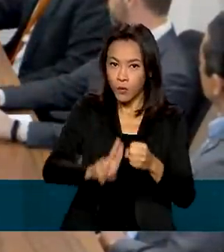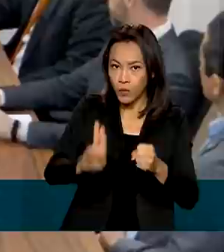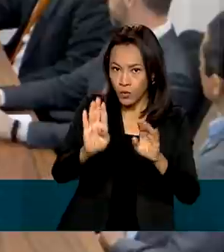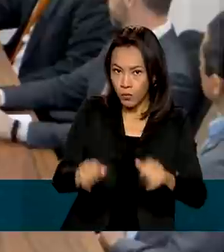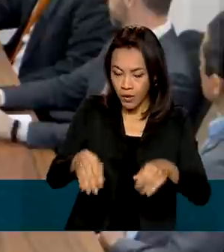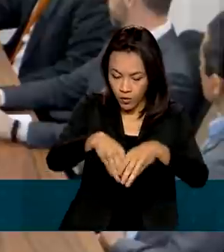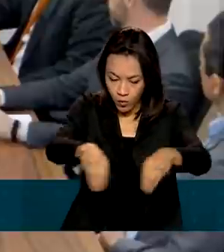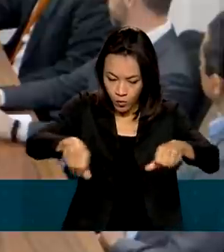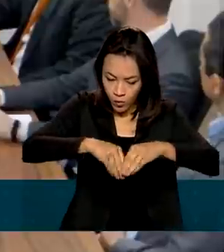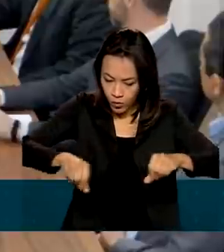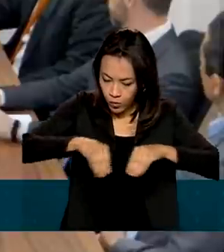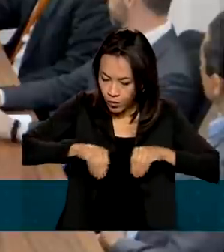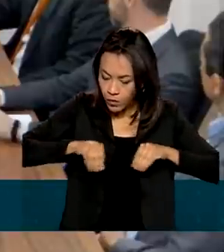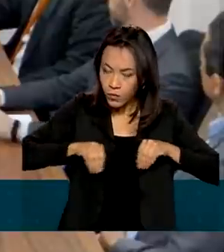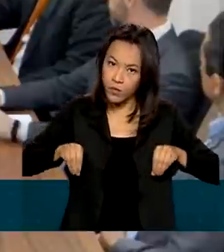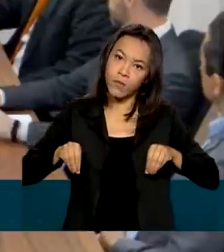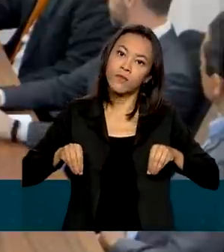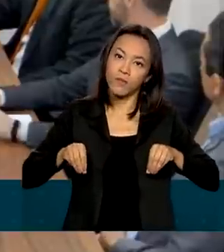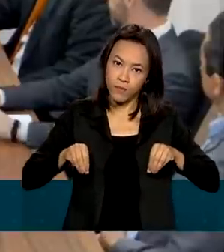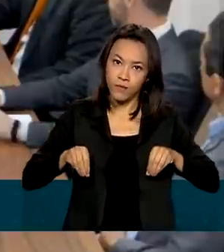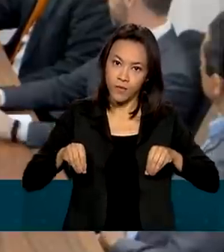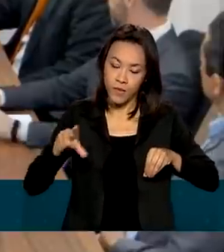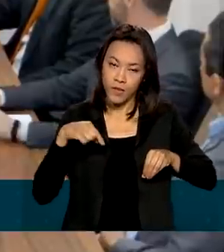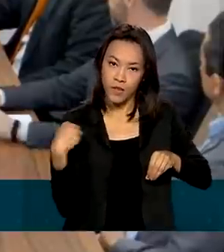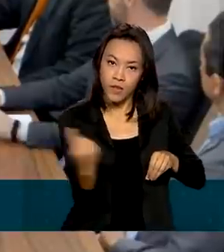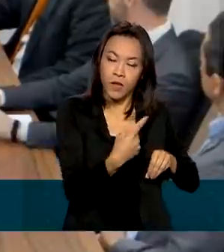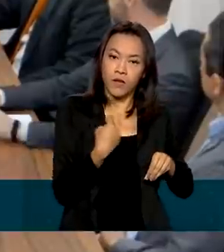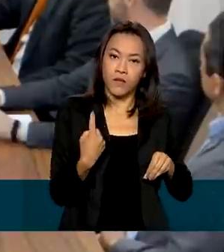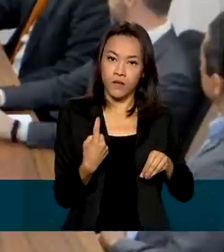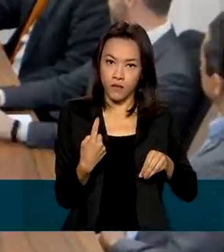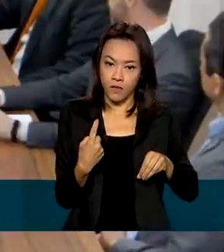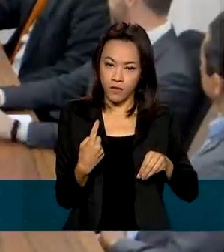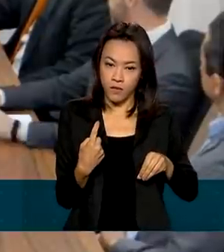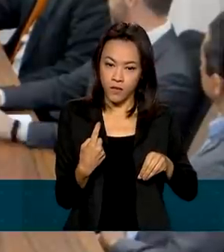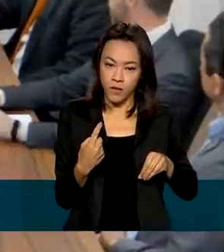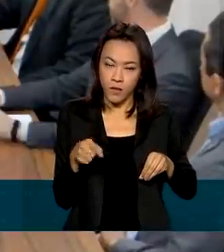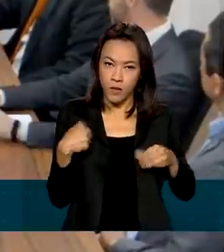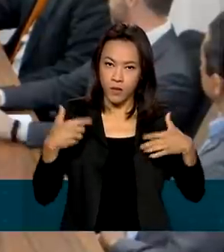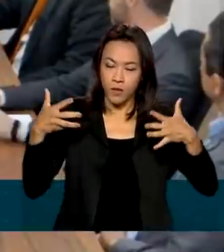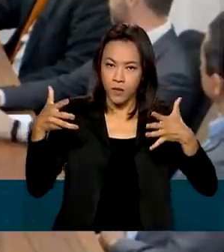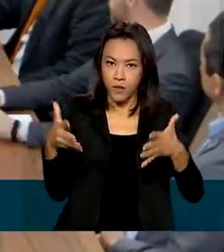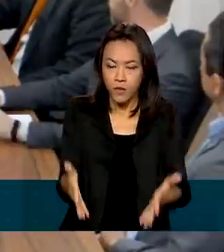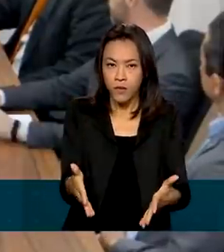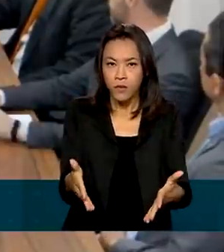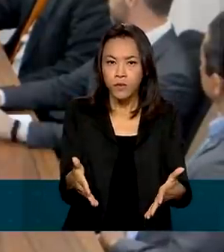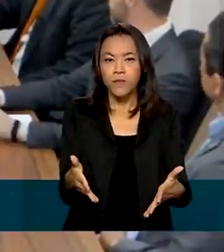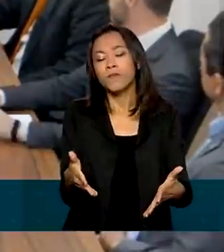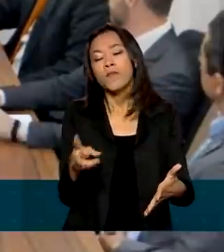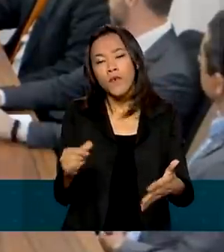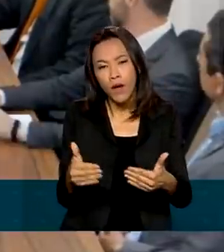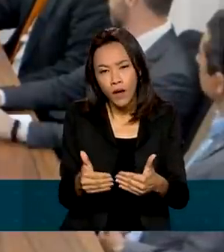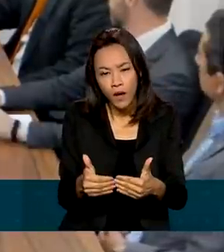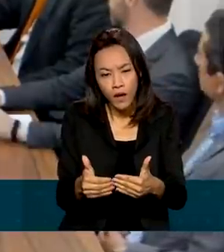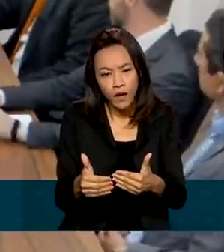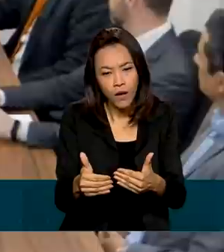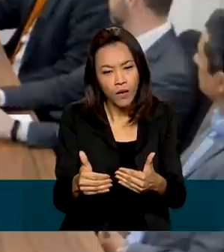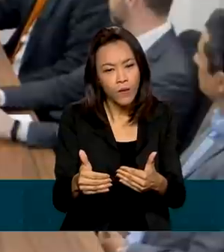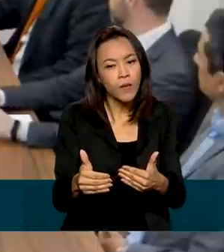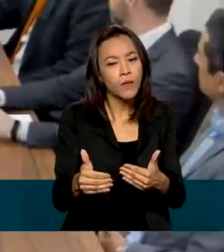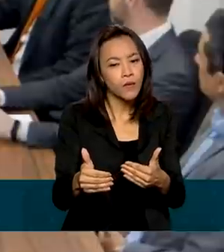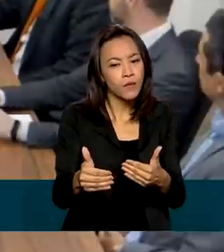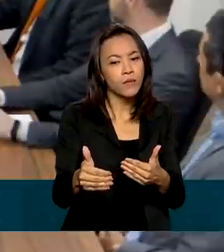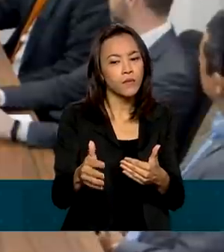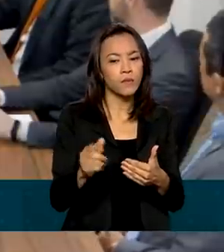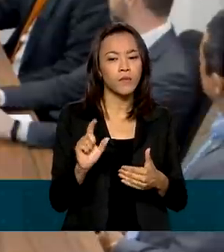fortemente quando participamos, com o comando do nosso secretário Fernando Carmoado, lá em Glasgow, na Pós